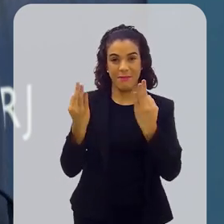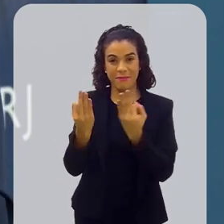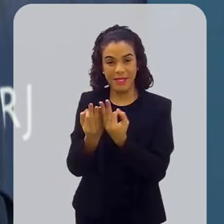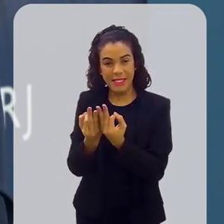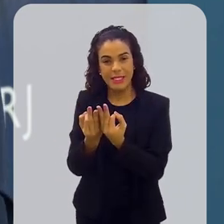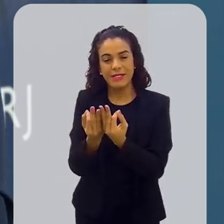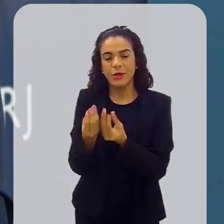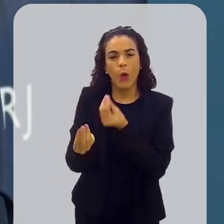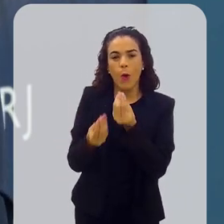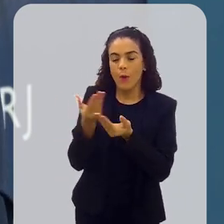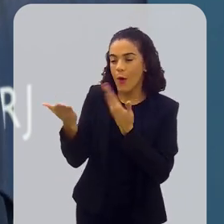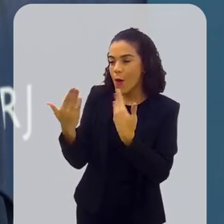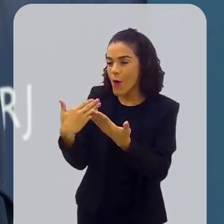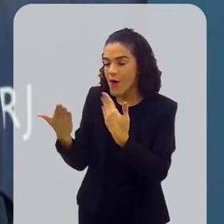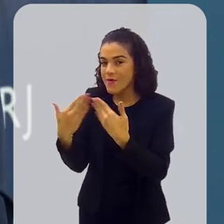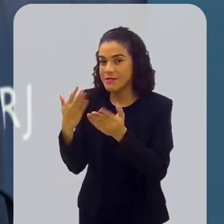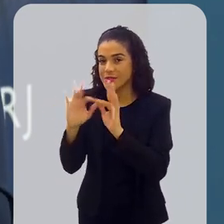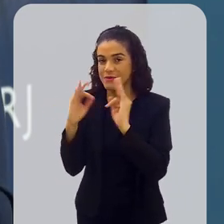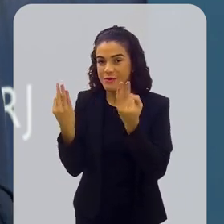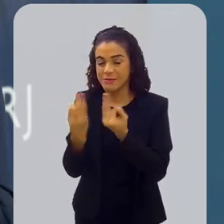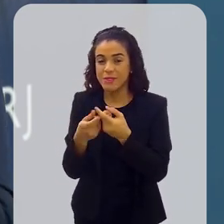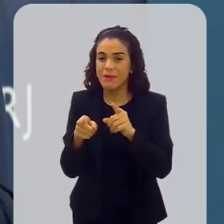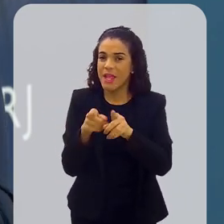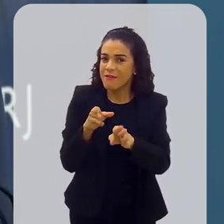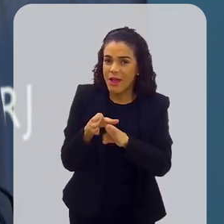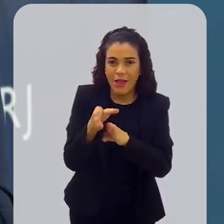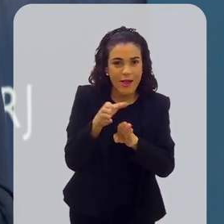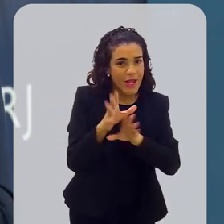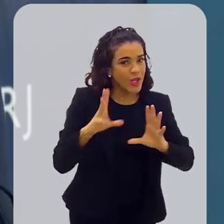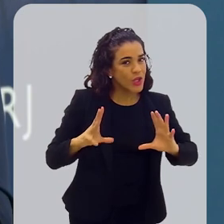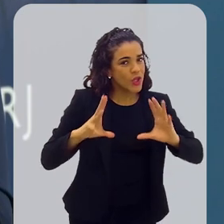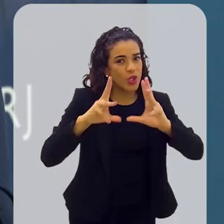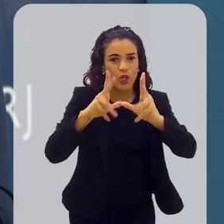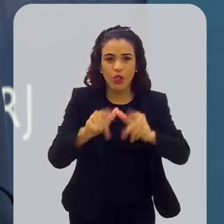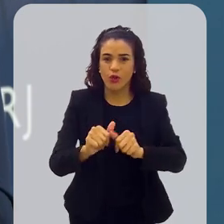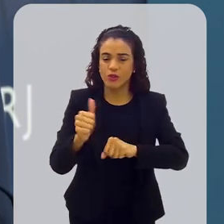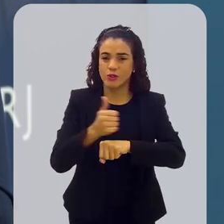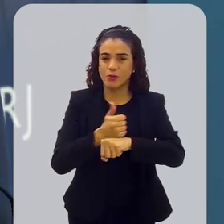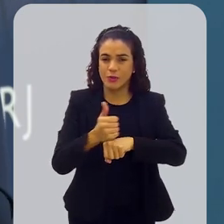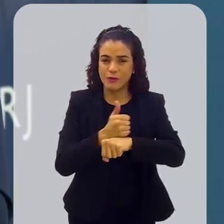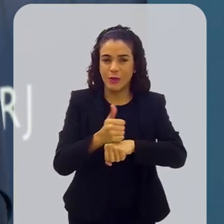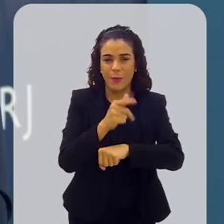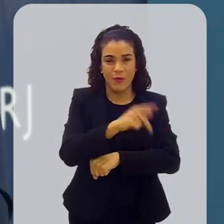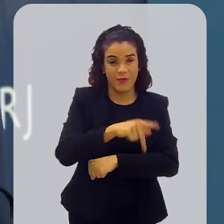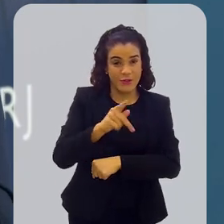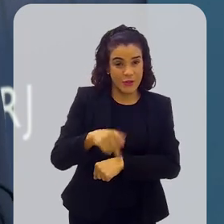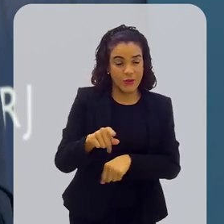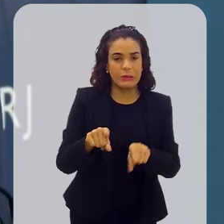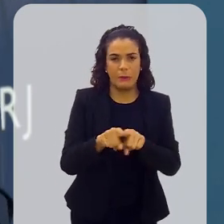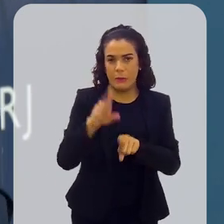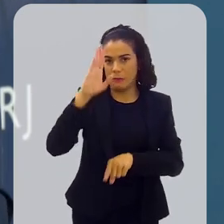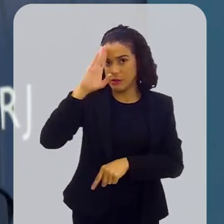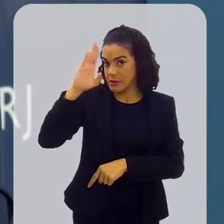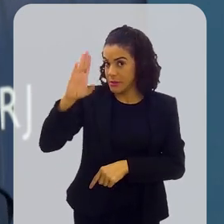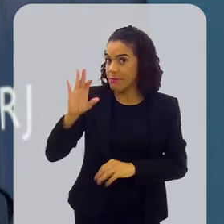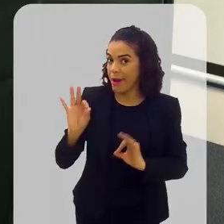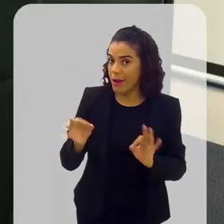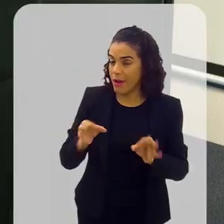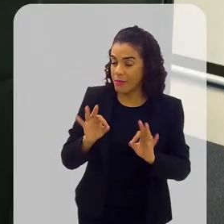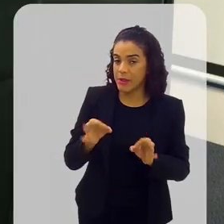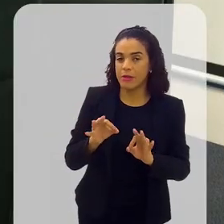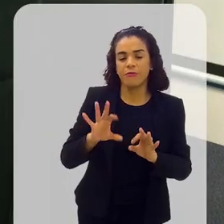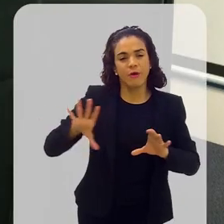com as famílias dessas crianças. Ele vai nortear o trabalho de todo o corpo da escola, dos professores também,